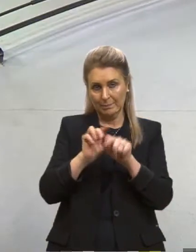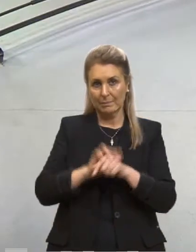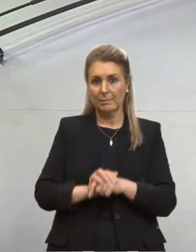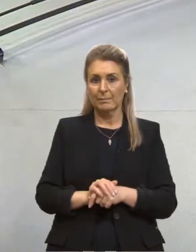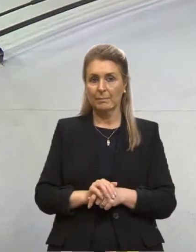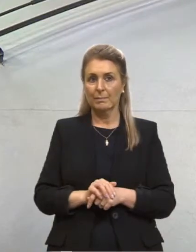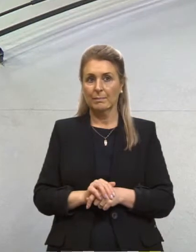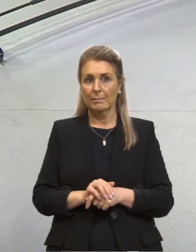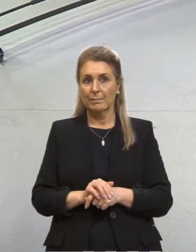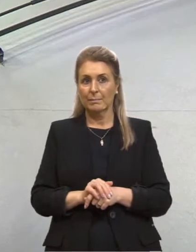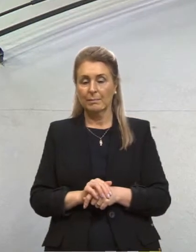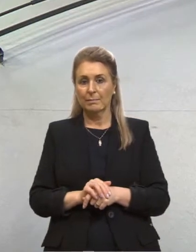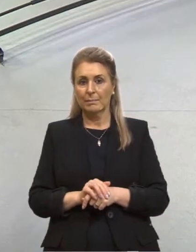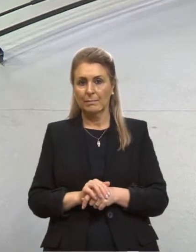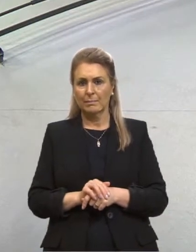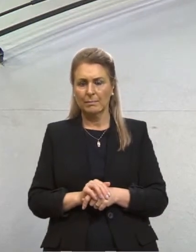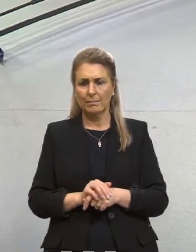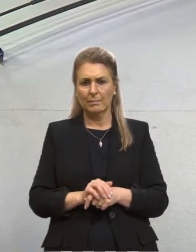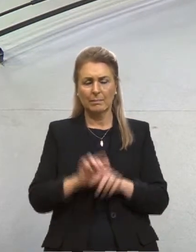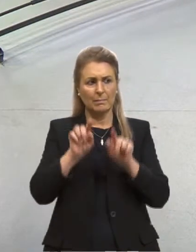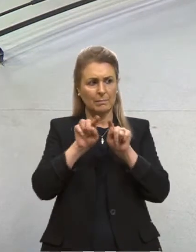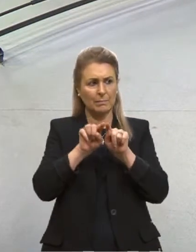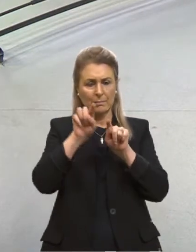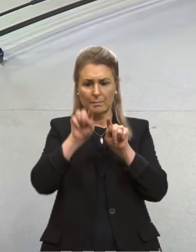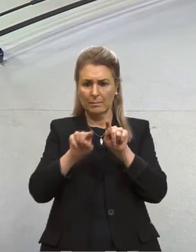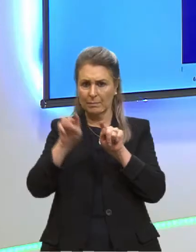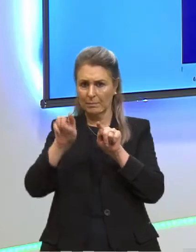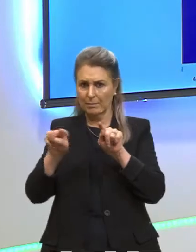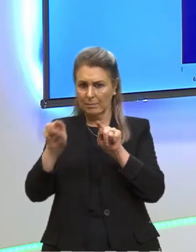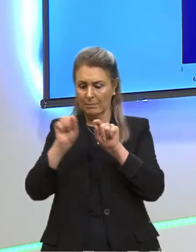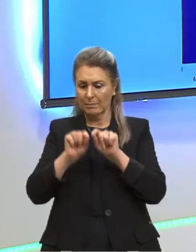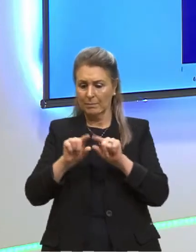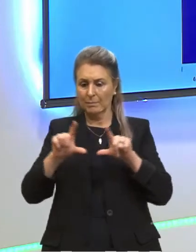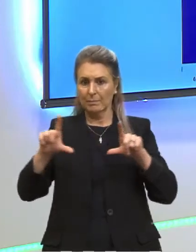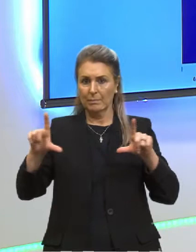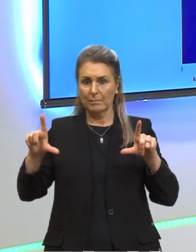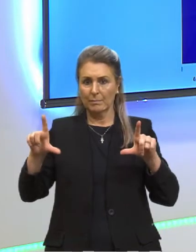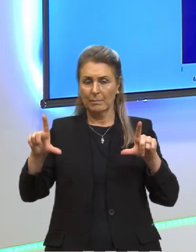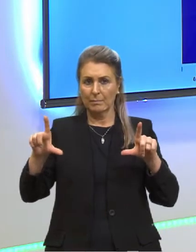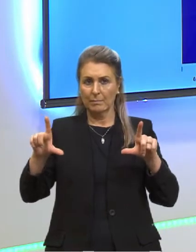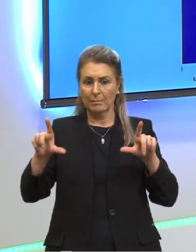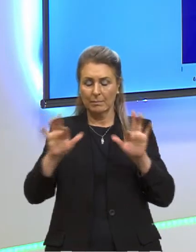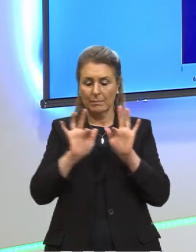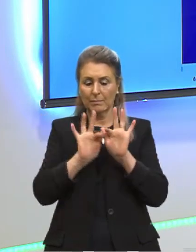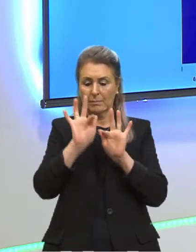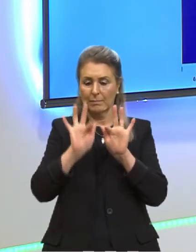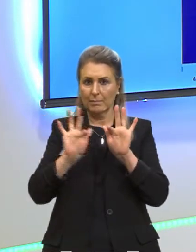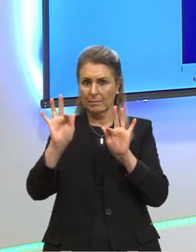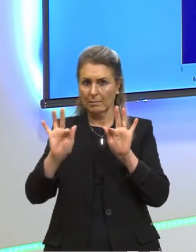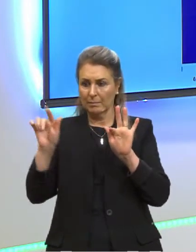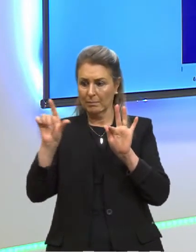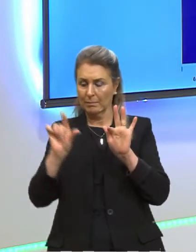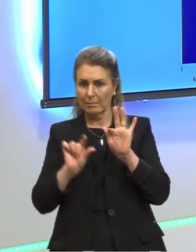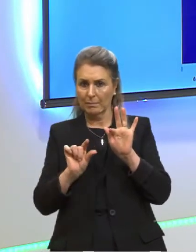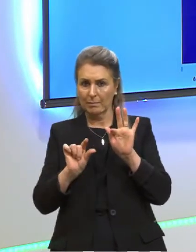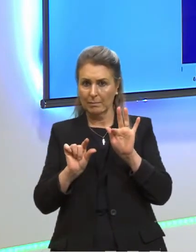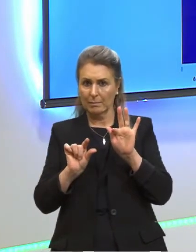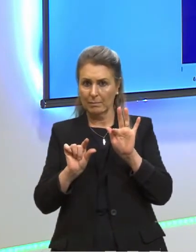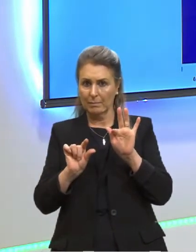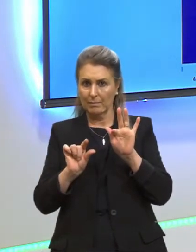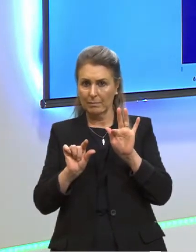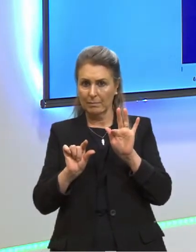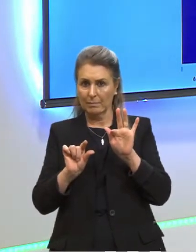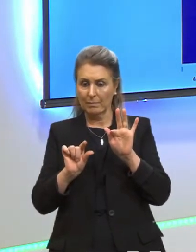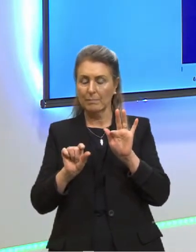Perdão. Quer dizer que se esse comprimento de onda é grande, essa frequência é baixa? Isso.